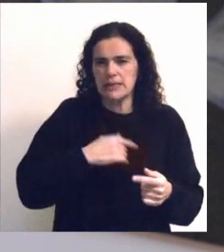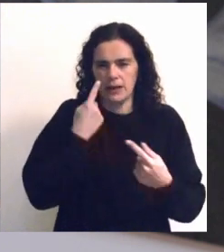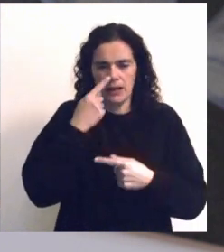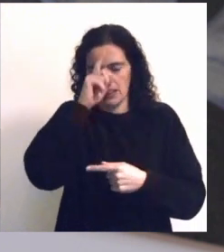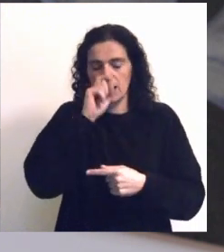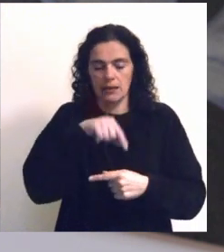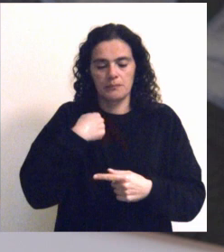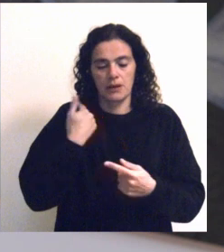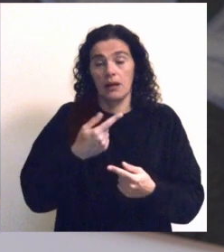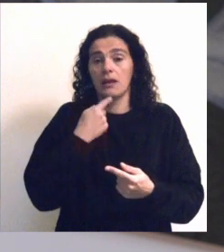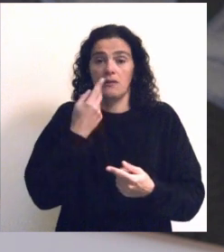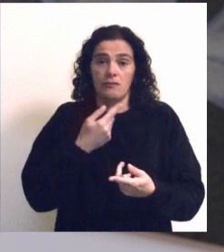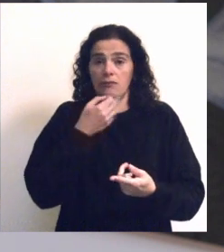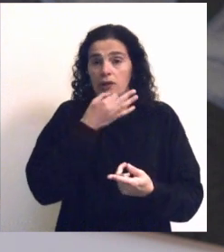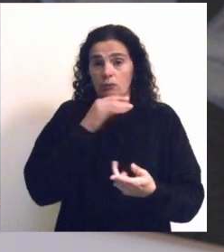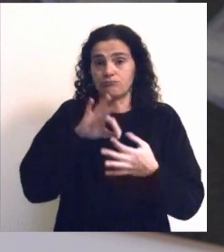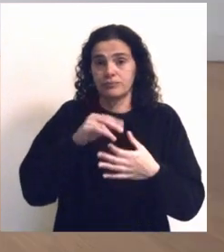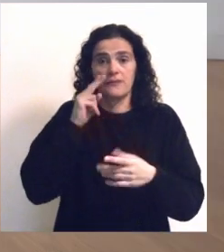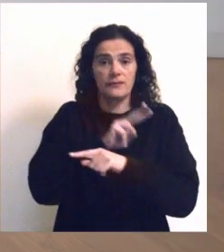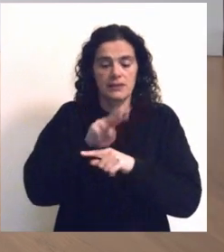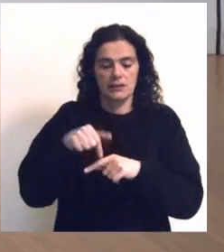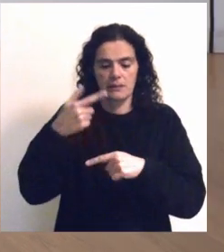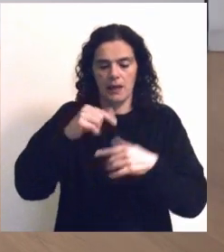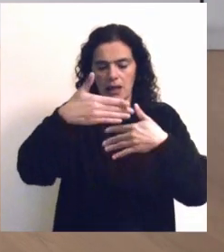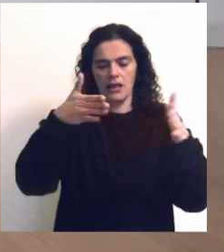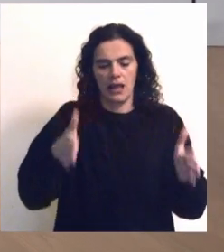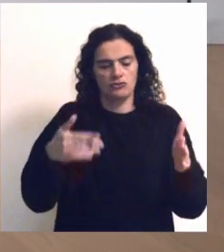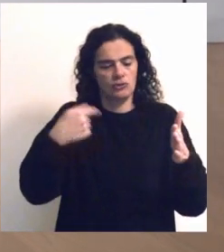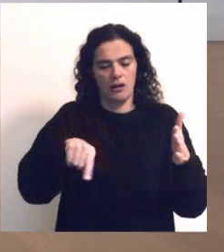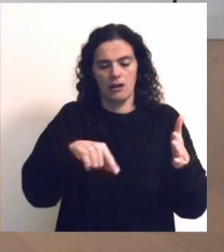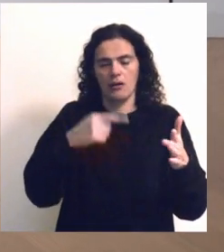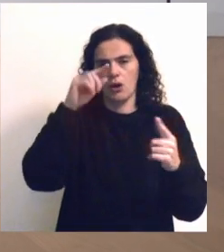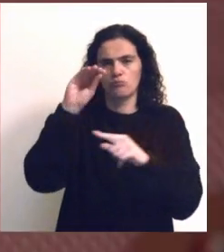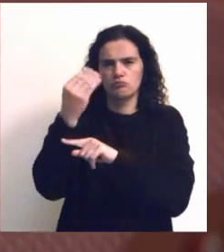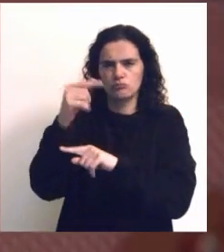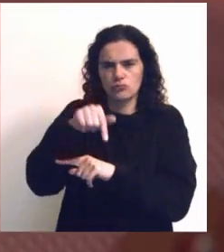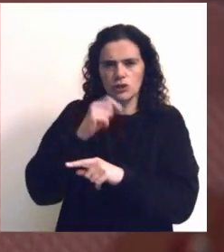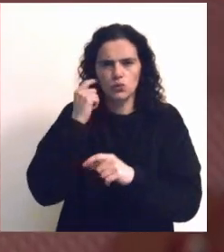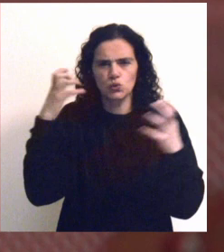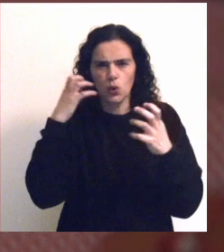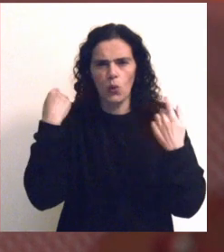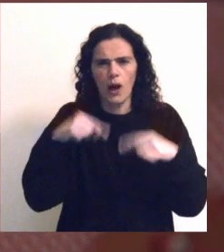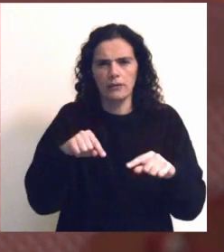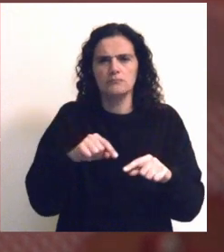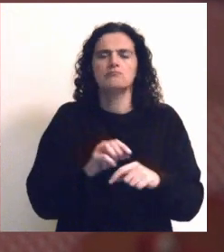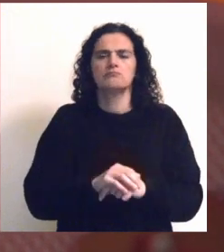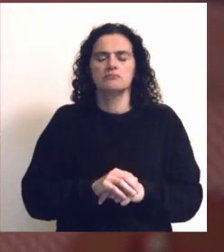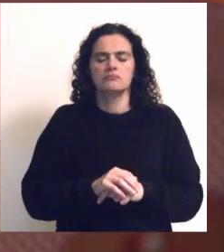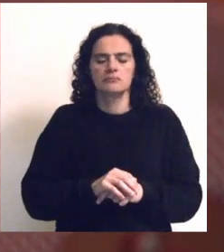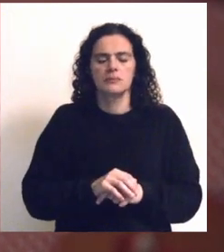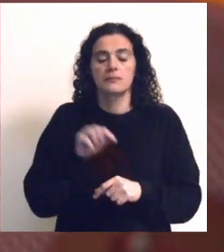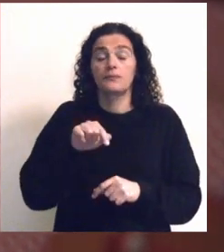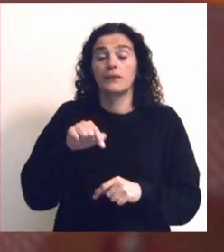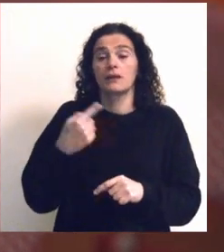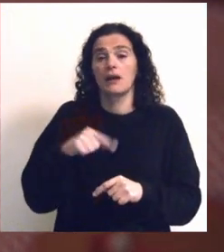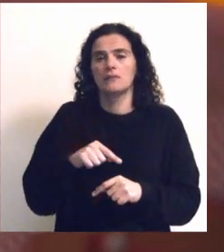depois de tudo aquilo que foi dito ao longo desta visita, e uma caixa equipada com objetos que imitem som, portanto,